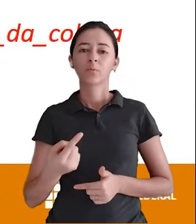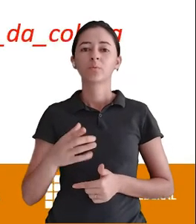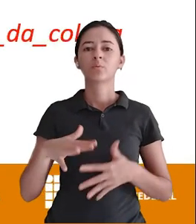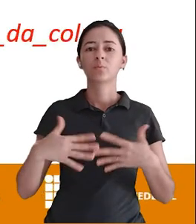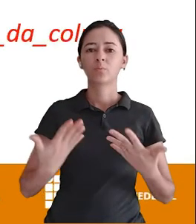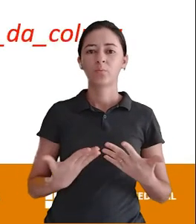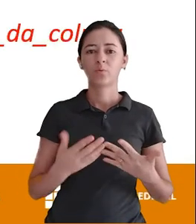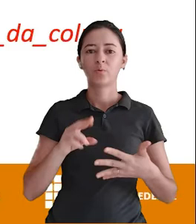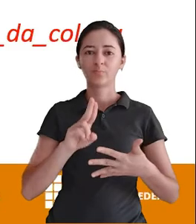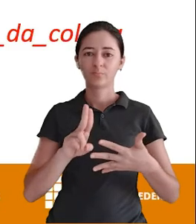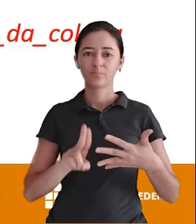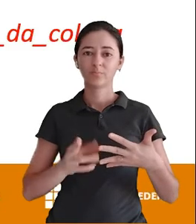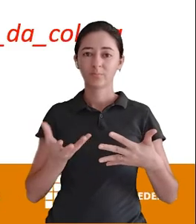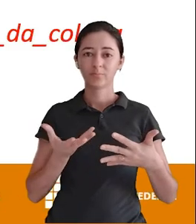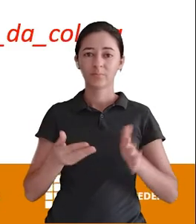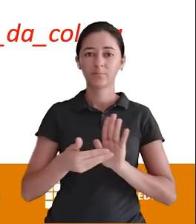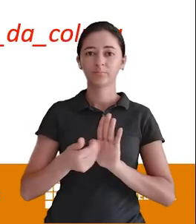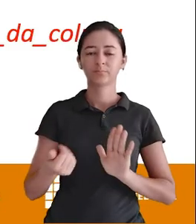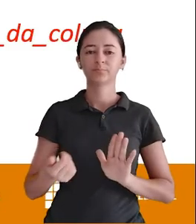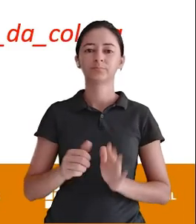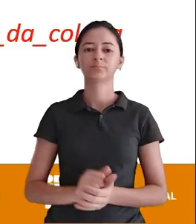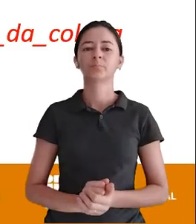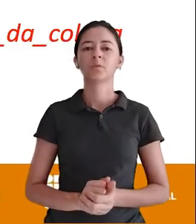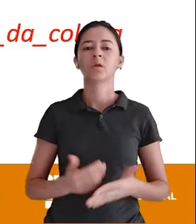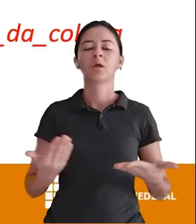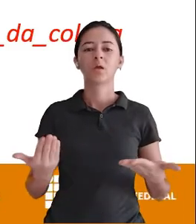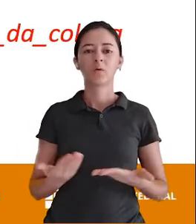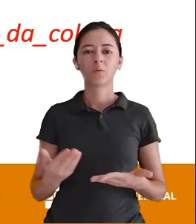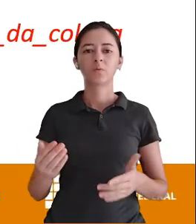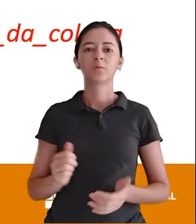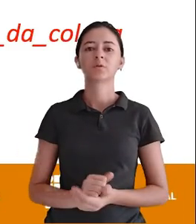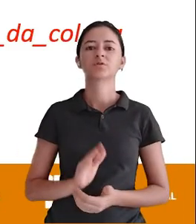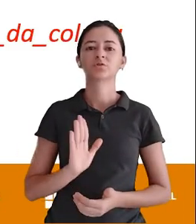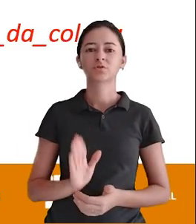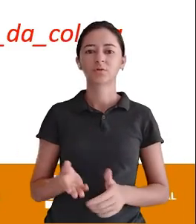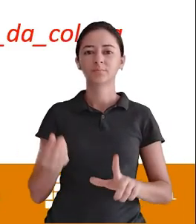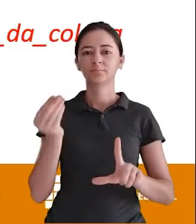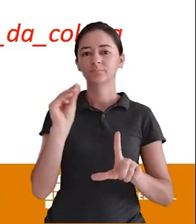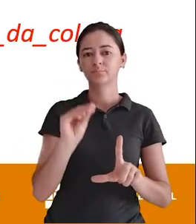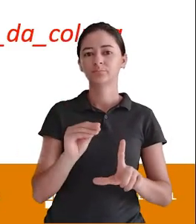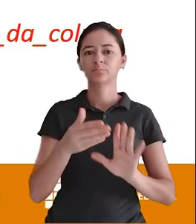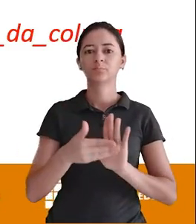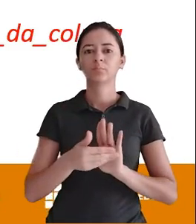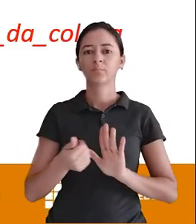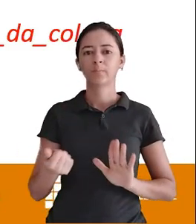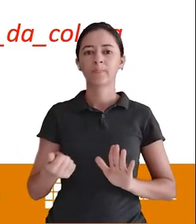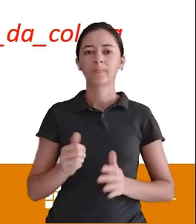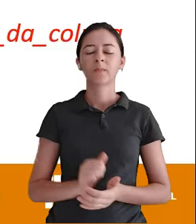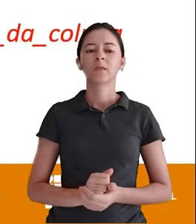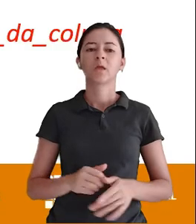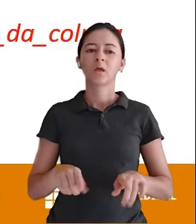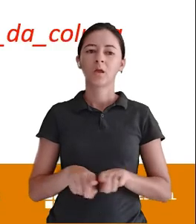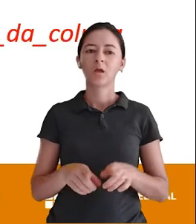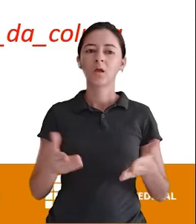E por fim Falamos já Para adicionar Um atributo Para excluir Um atributo Temos o operador Change